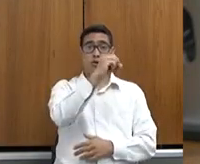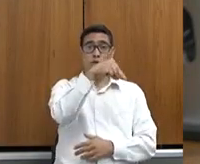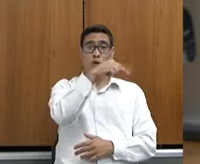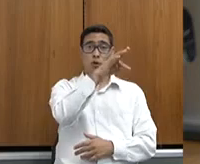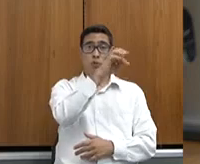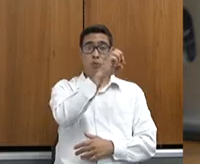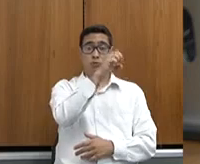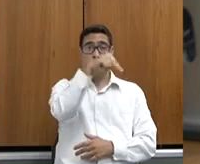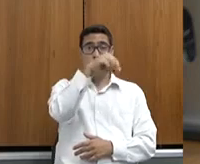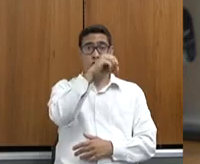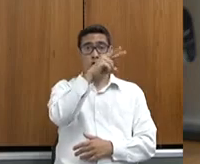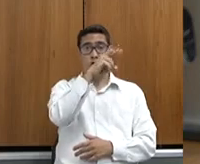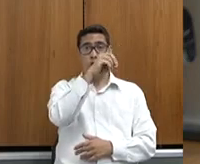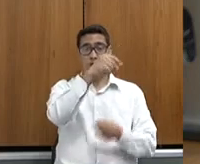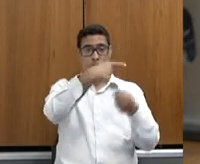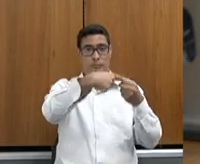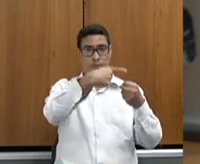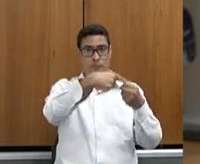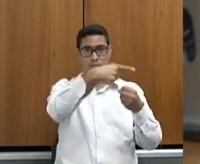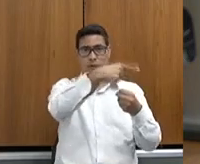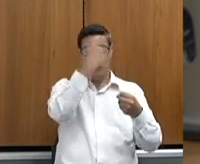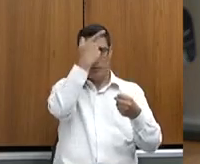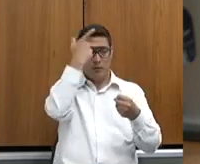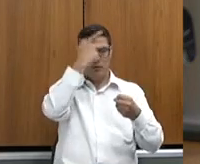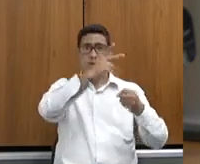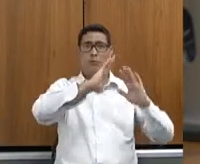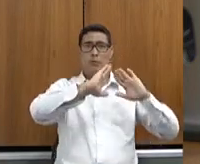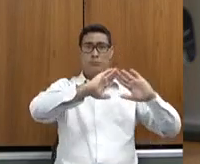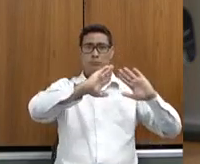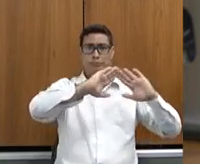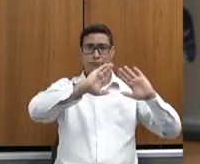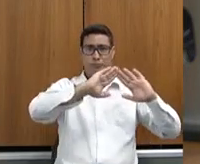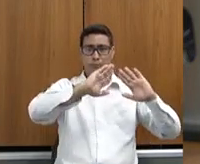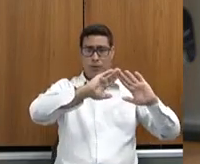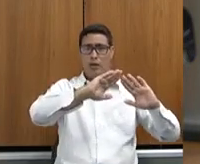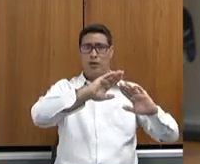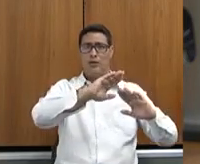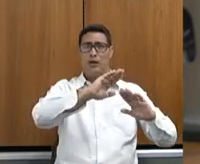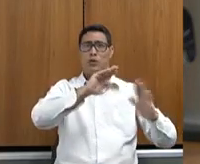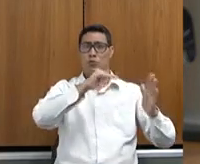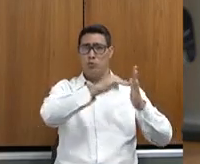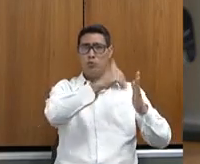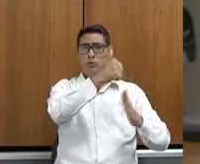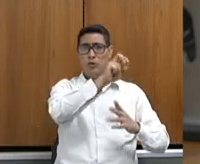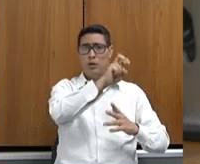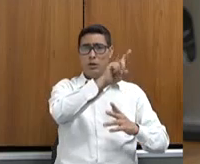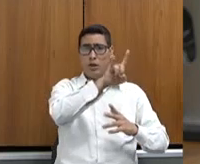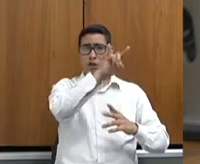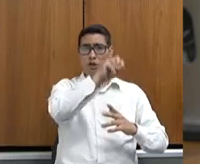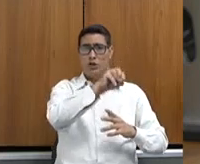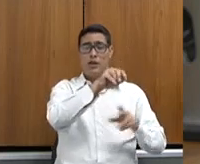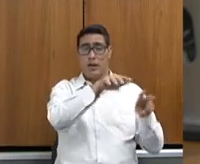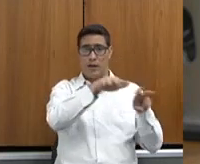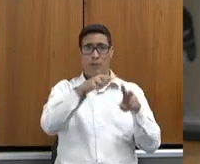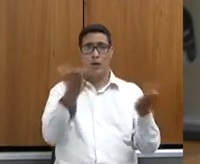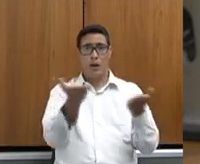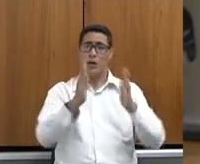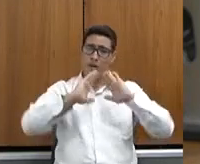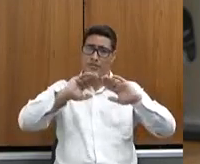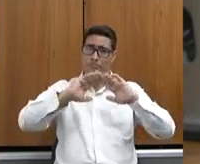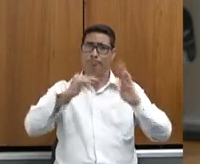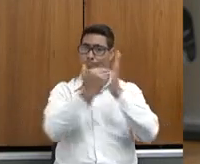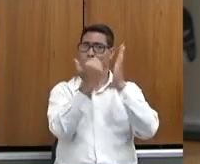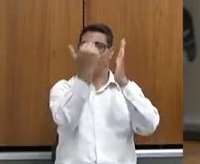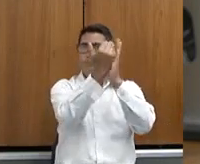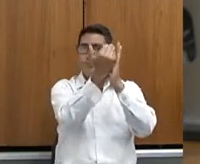E também, eu tenho sido cobrado nos últimos 15 dias, principalmente esta semana, ampliou a cobrança. E o